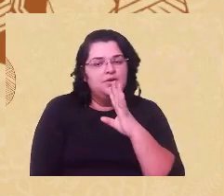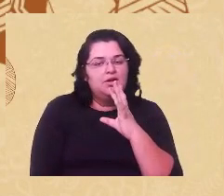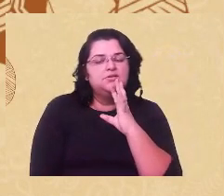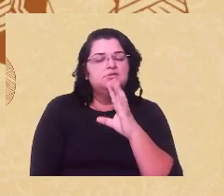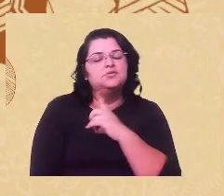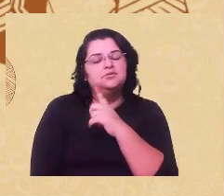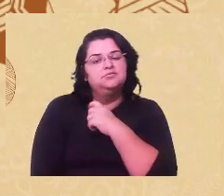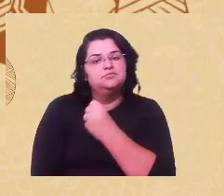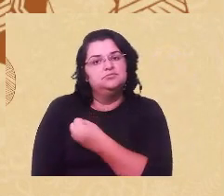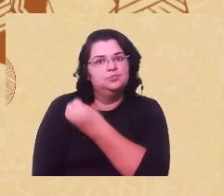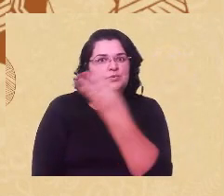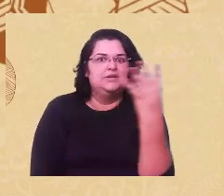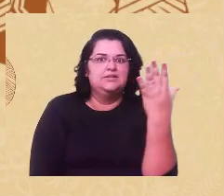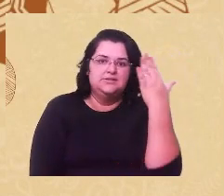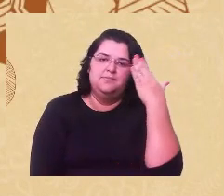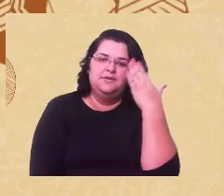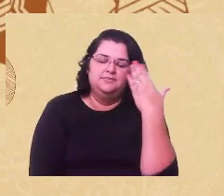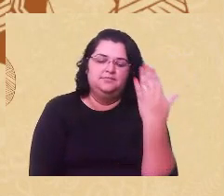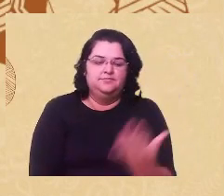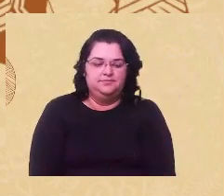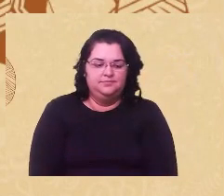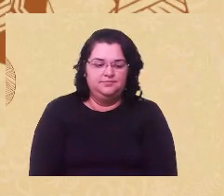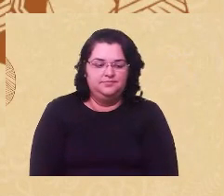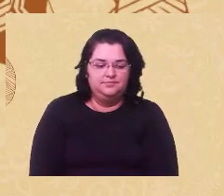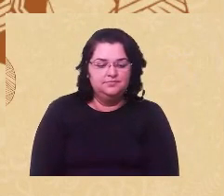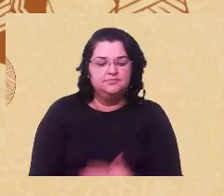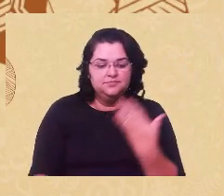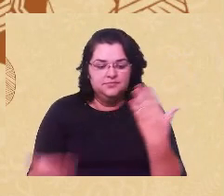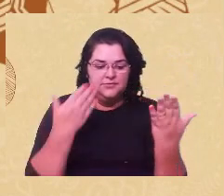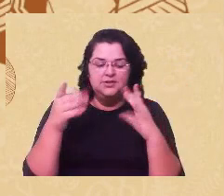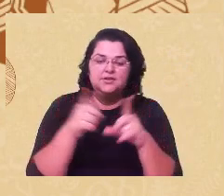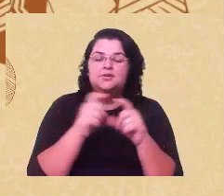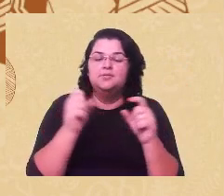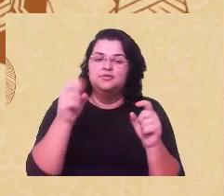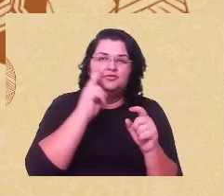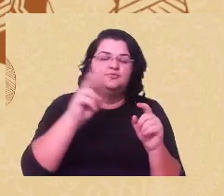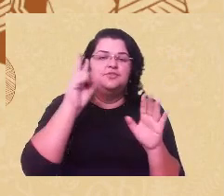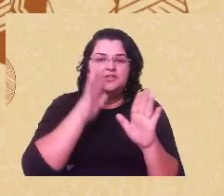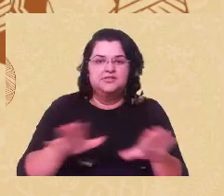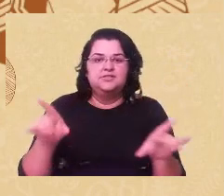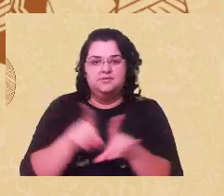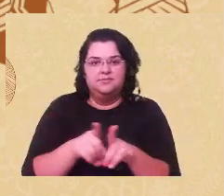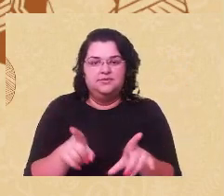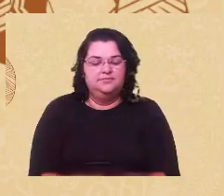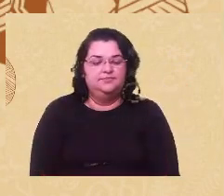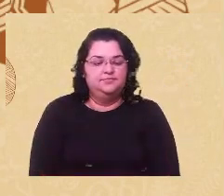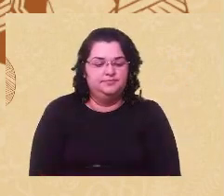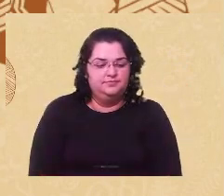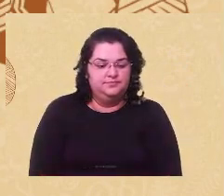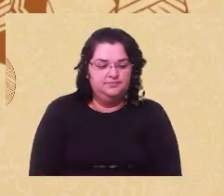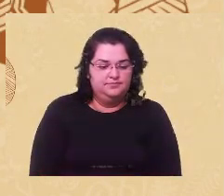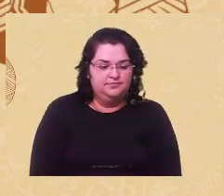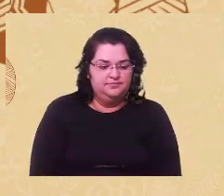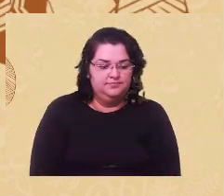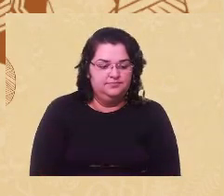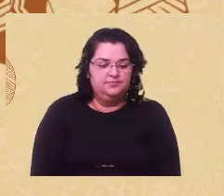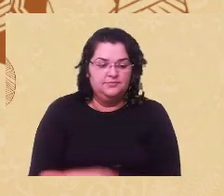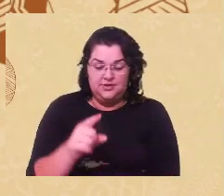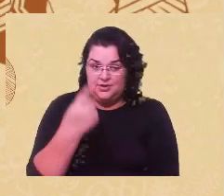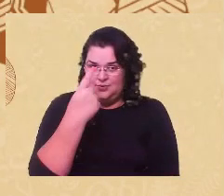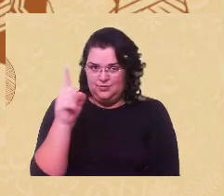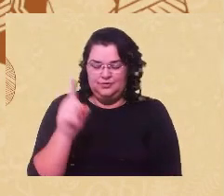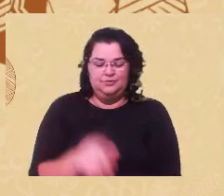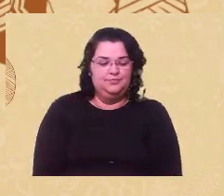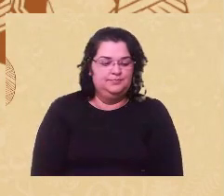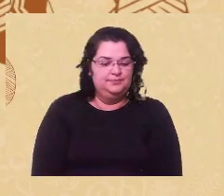dos saberes e eu entendo que a psicologia também pode olhar para isso. Esse é o último, prometo, né? Bem,